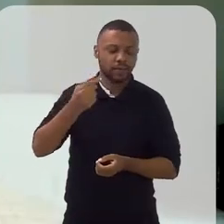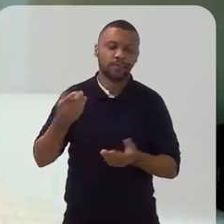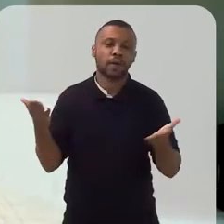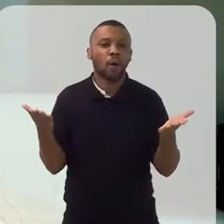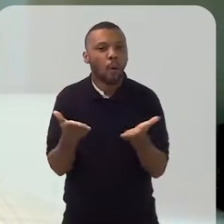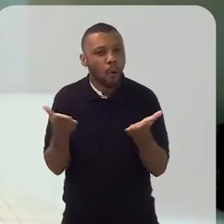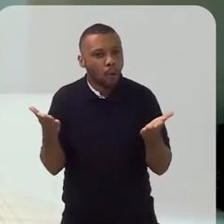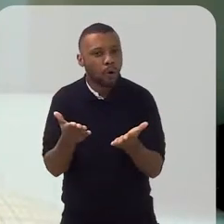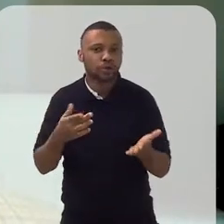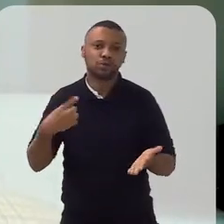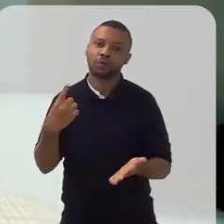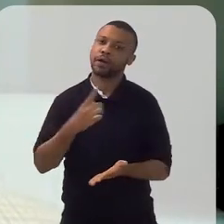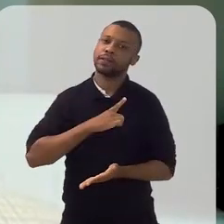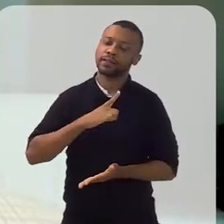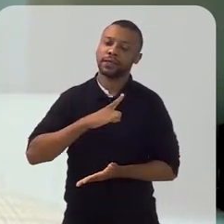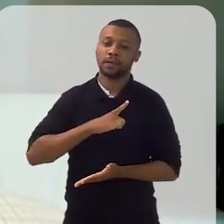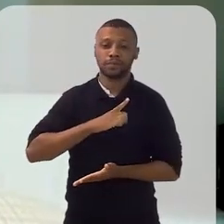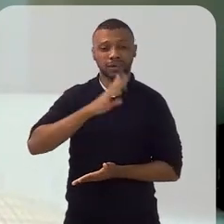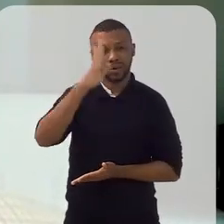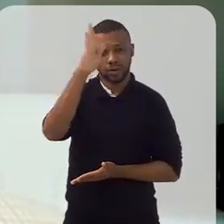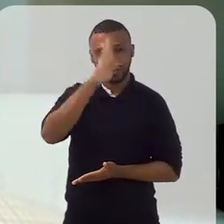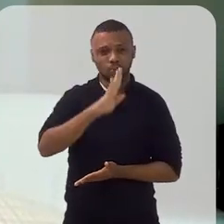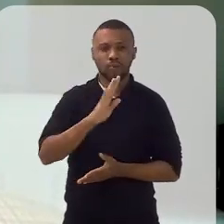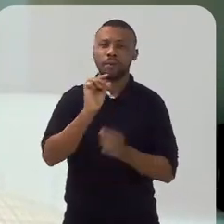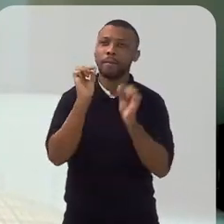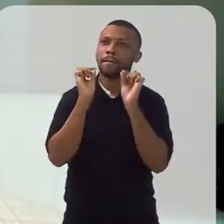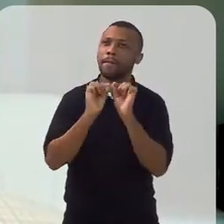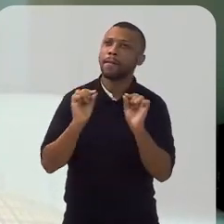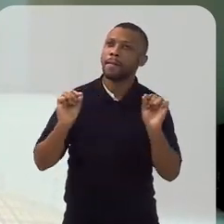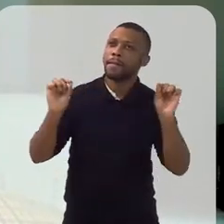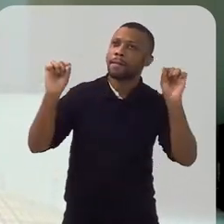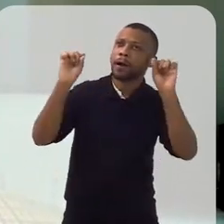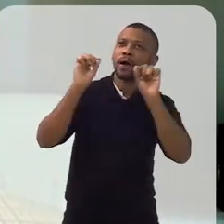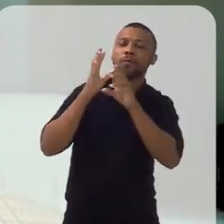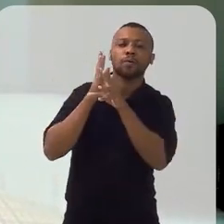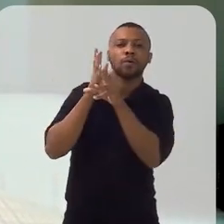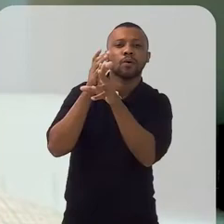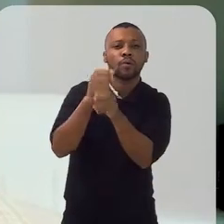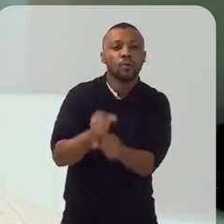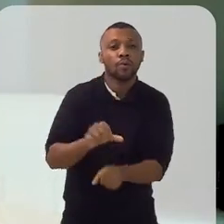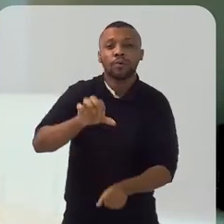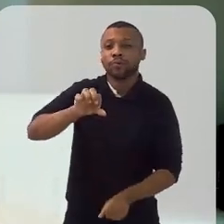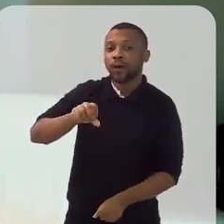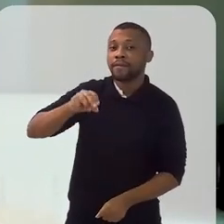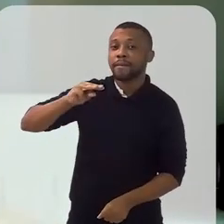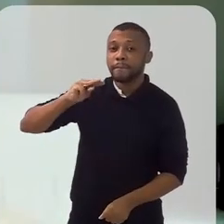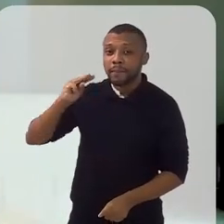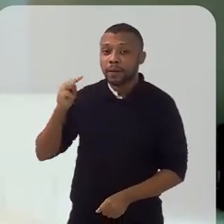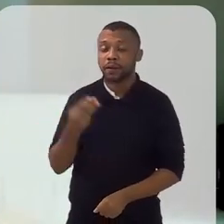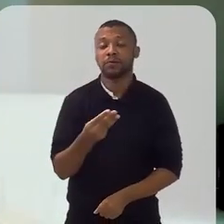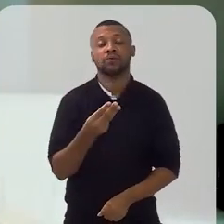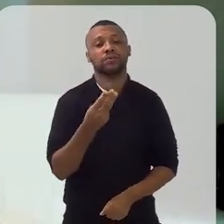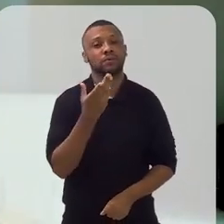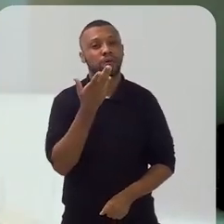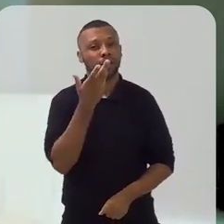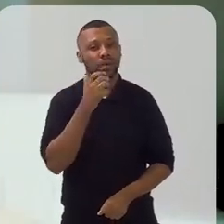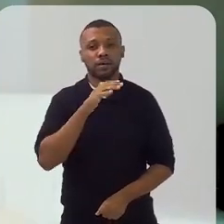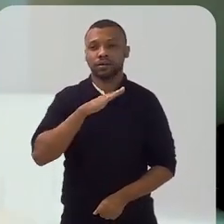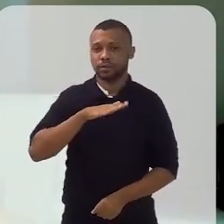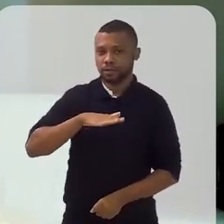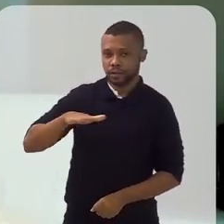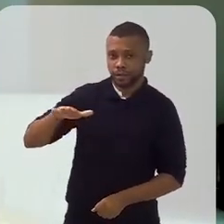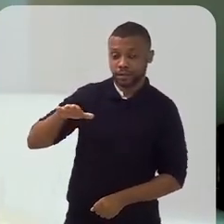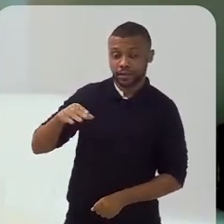nós temos hoje, no Brasil, em torno de 9 milhões de crianças